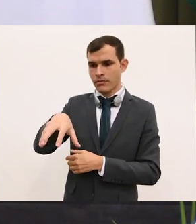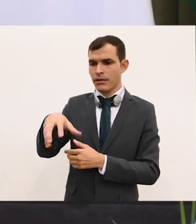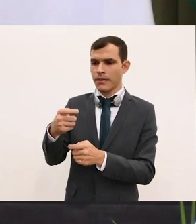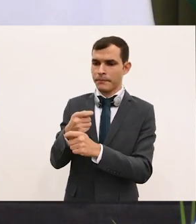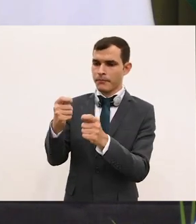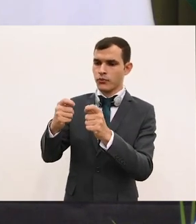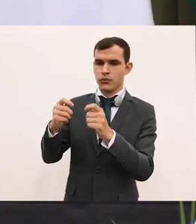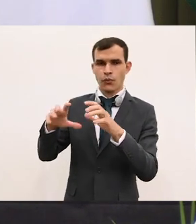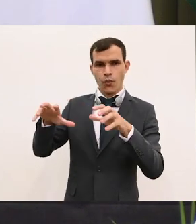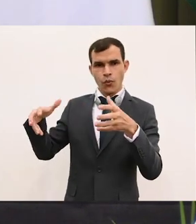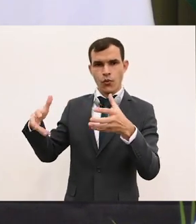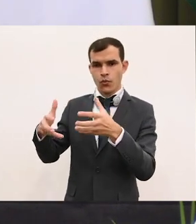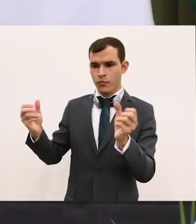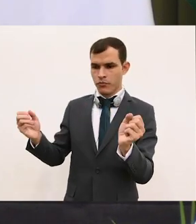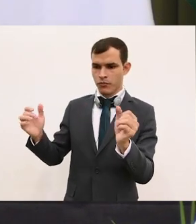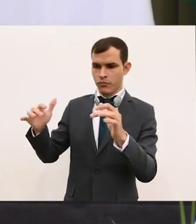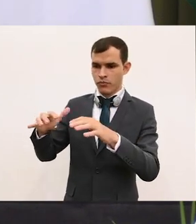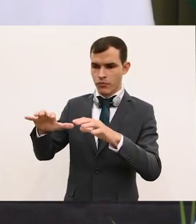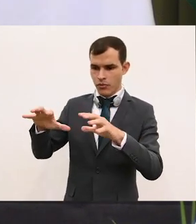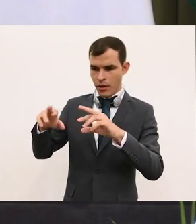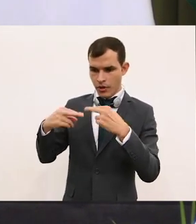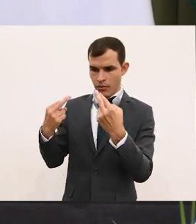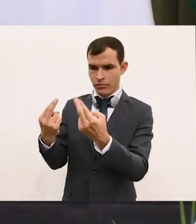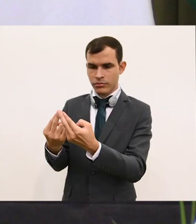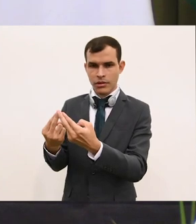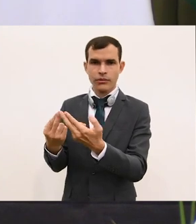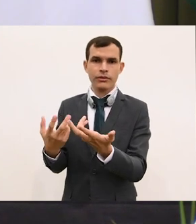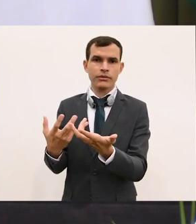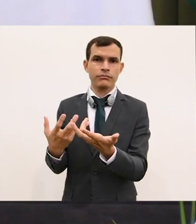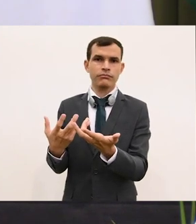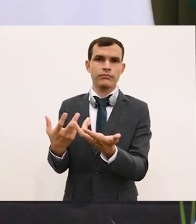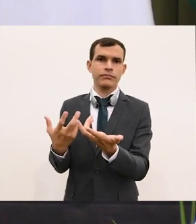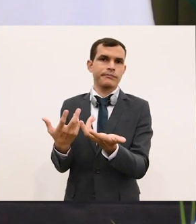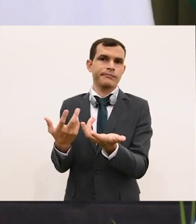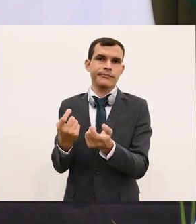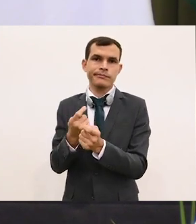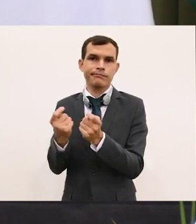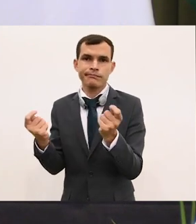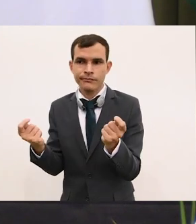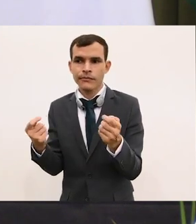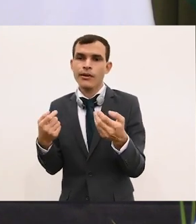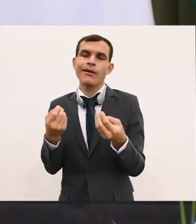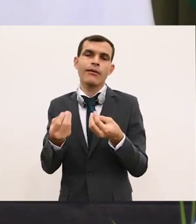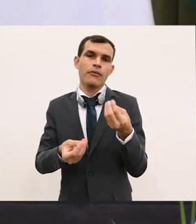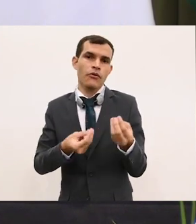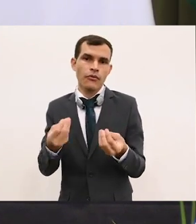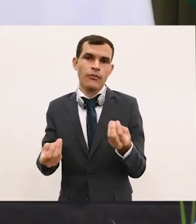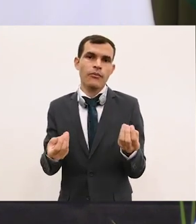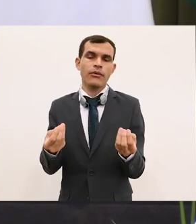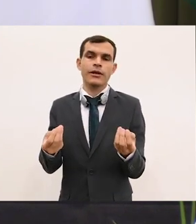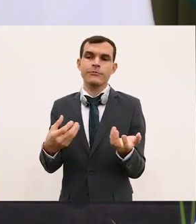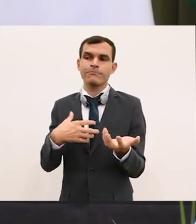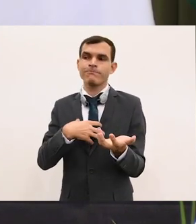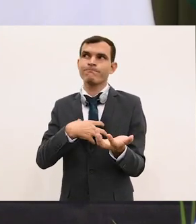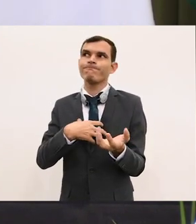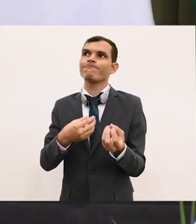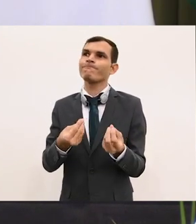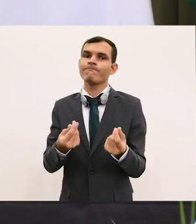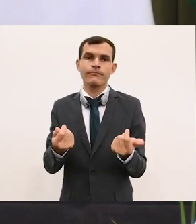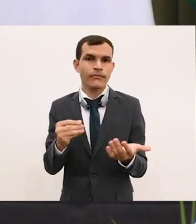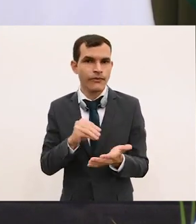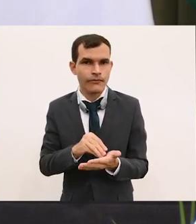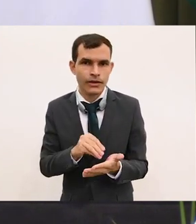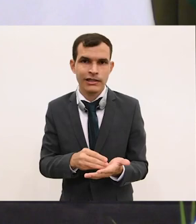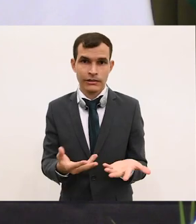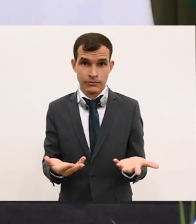e nós ficamos, então, em uma espécie de vácuo jurídico. A medida provisória nos dá condições, Jamile, de poder,